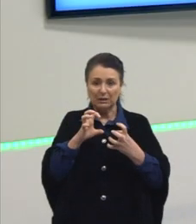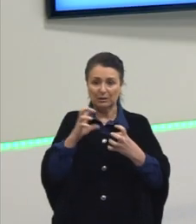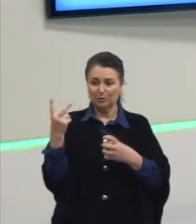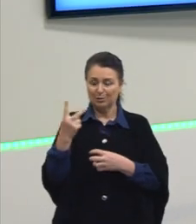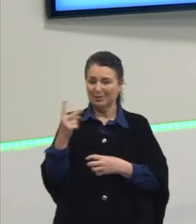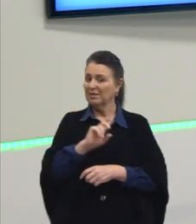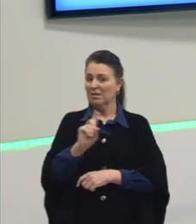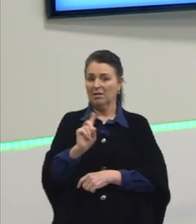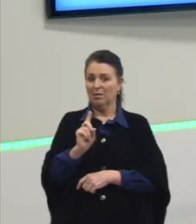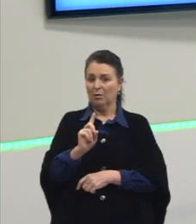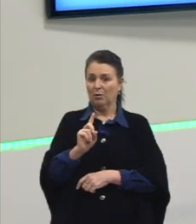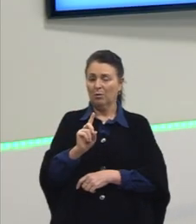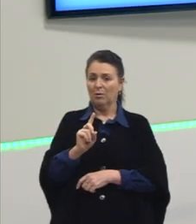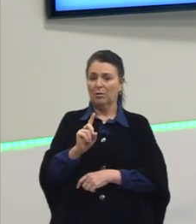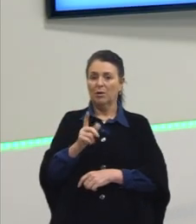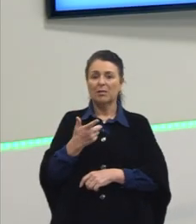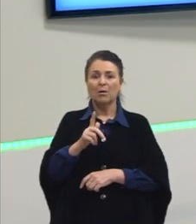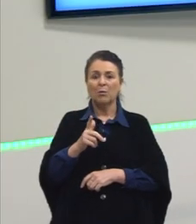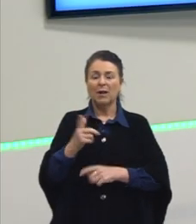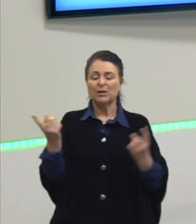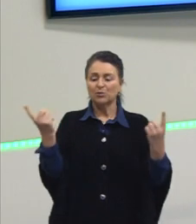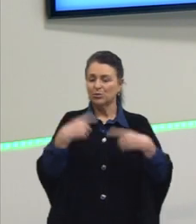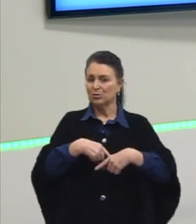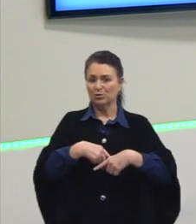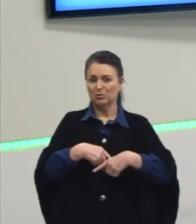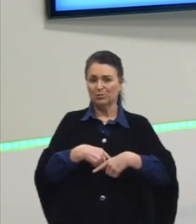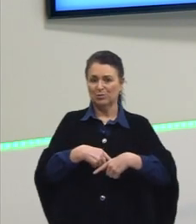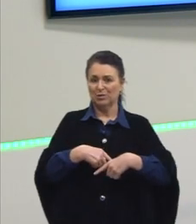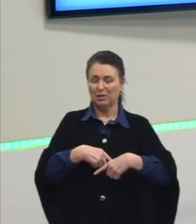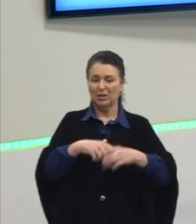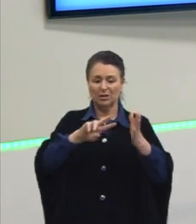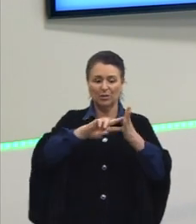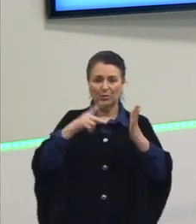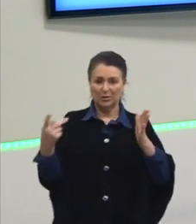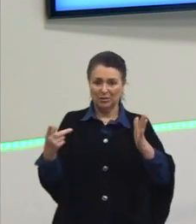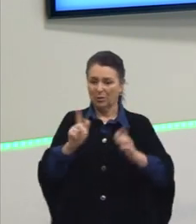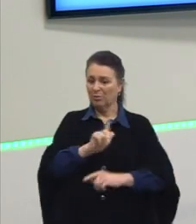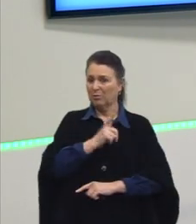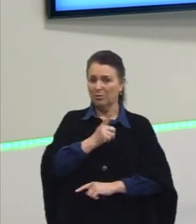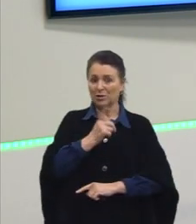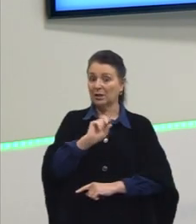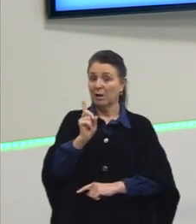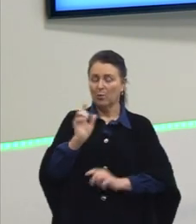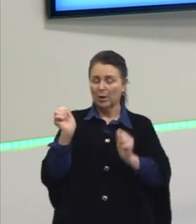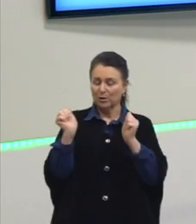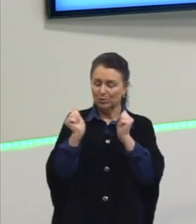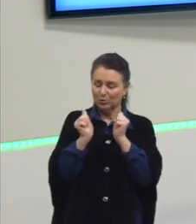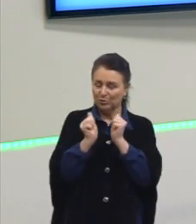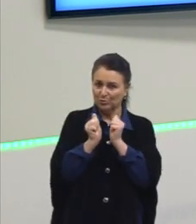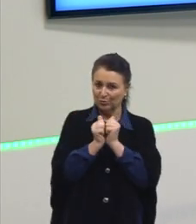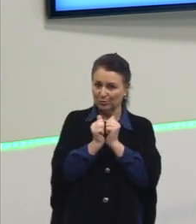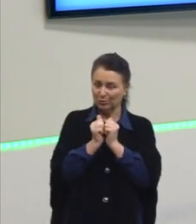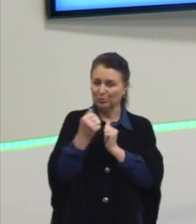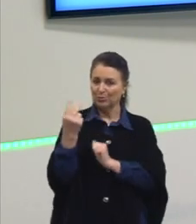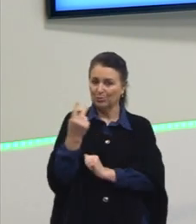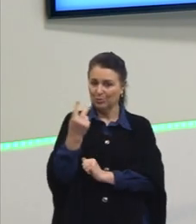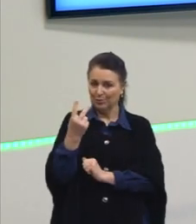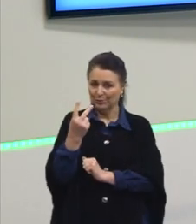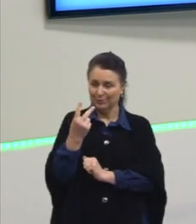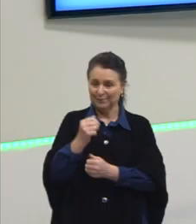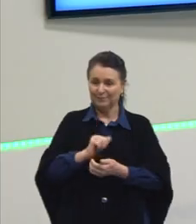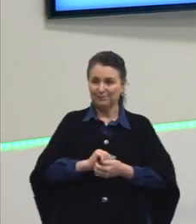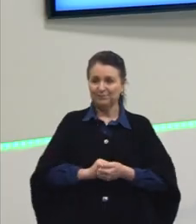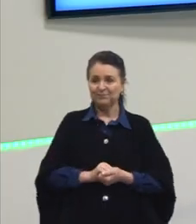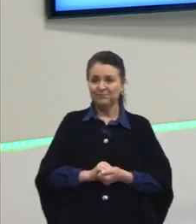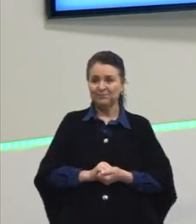vão fazer ali uma luta, uma disputa. A ideia aqui é que a gente consiga trabalhar com as duas em conjunto.